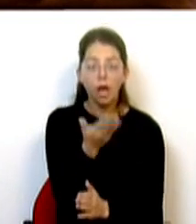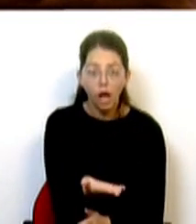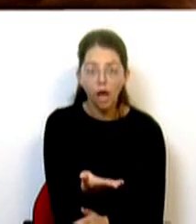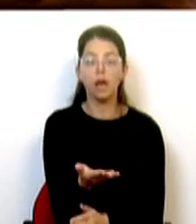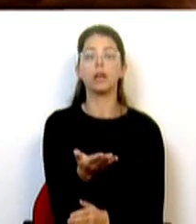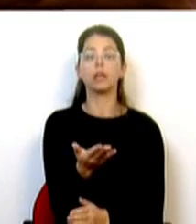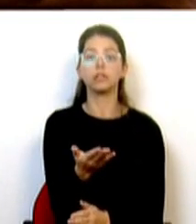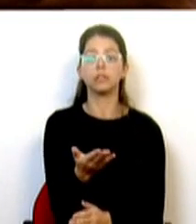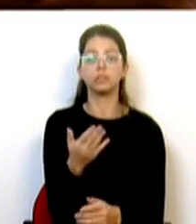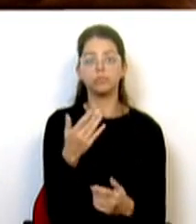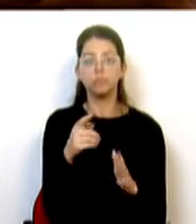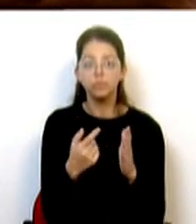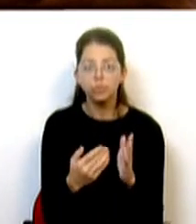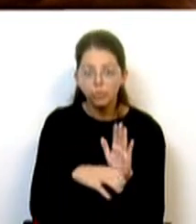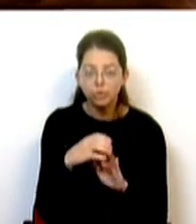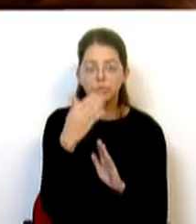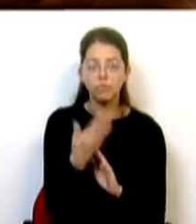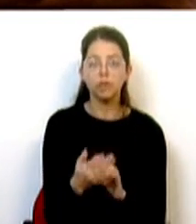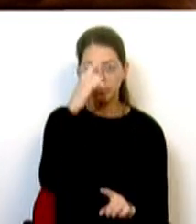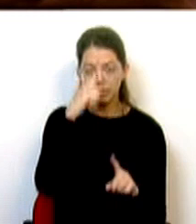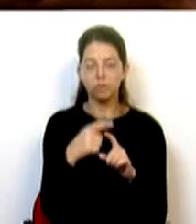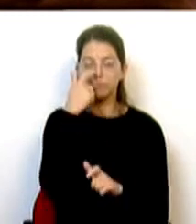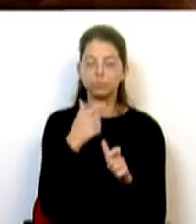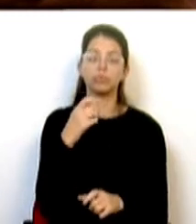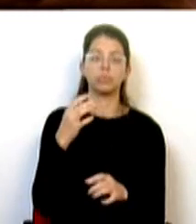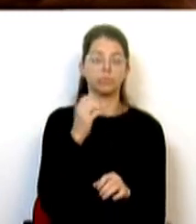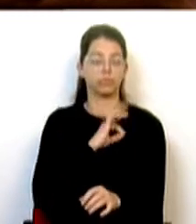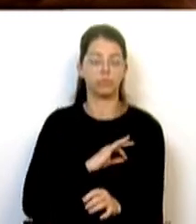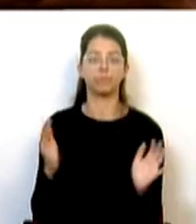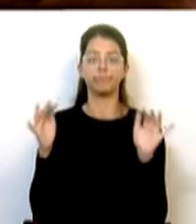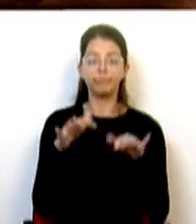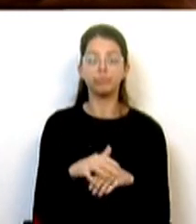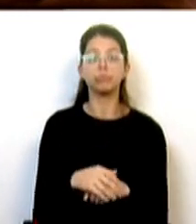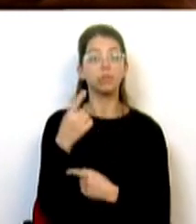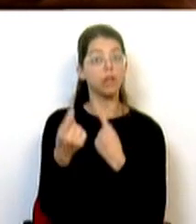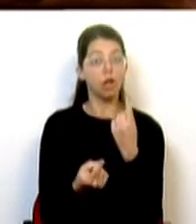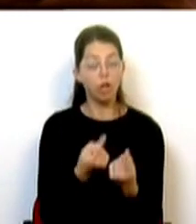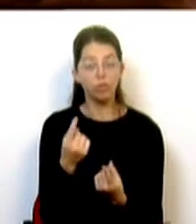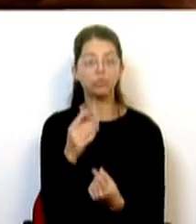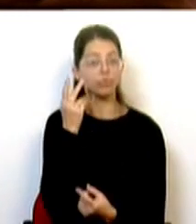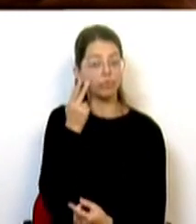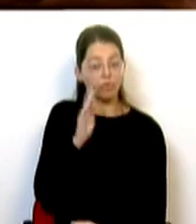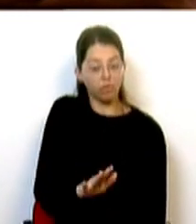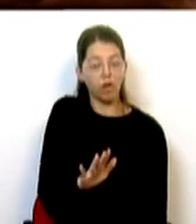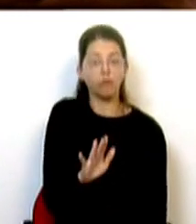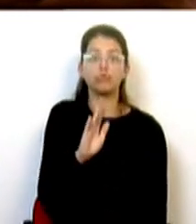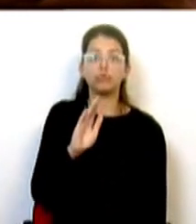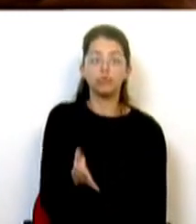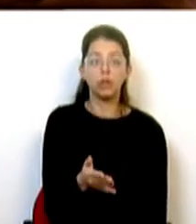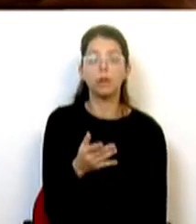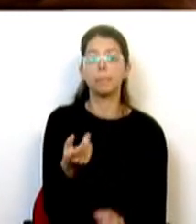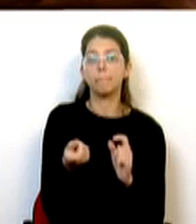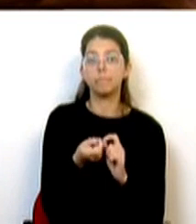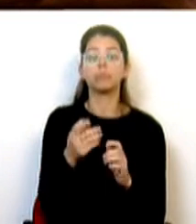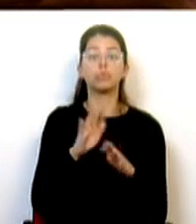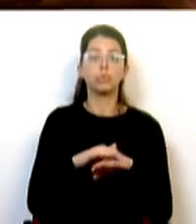a instalação do hospital, bem como para acolher os seus utentes e profissionais, alguns dos quais até já ali vivem, devido precisamente à proximidade